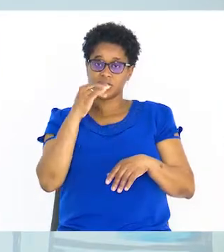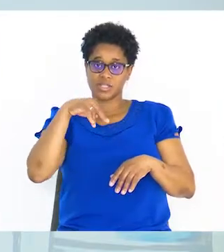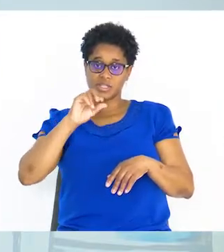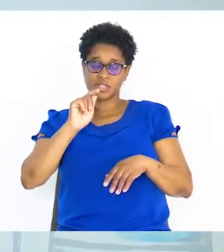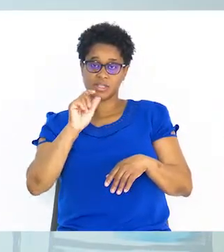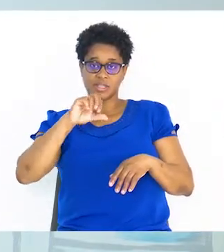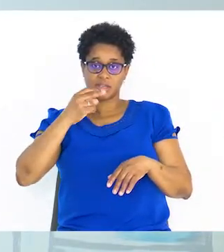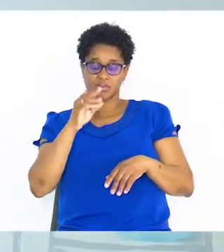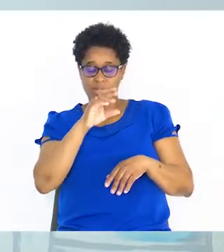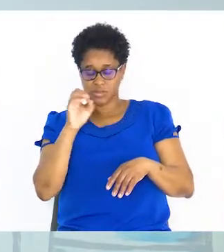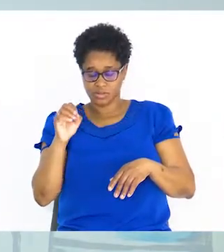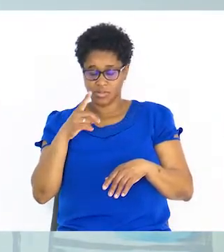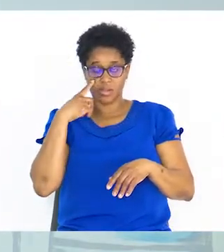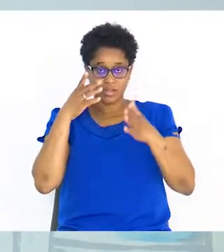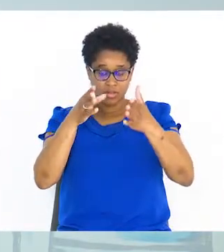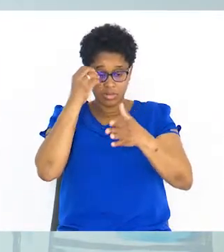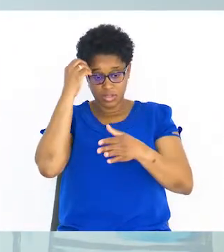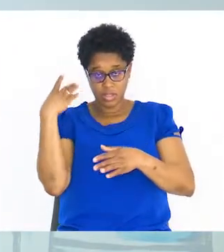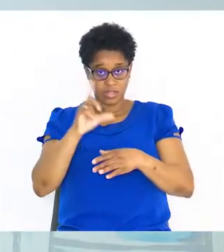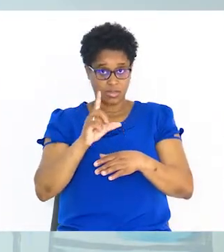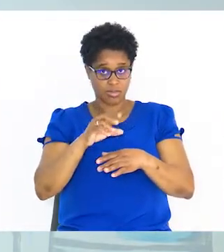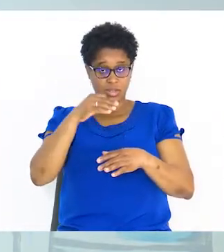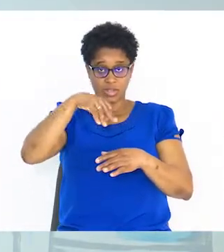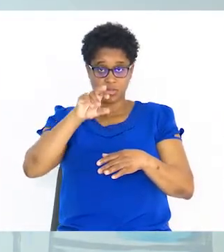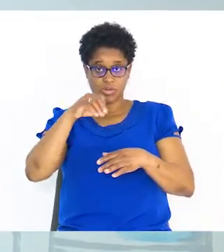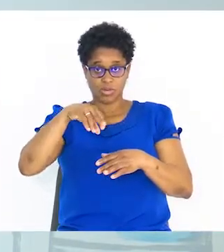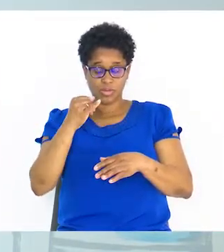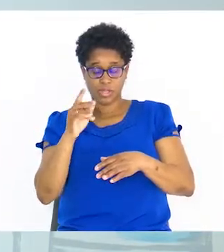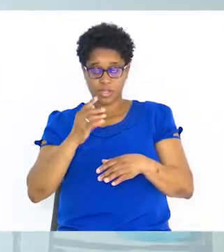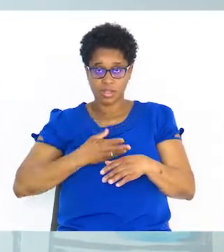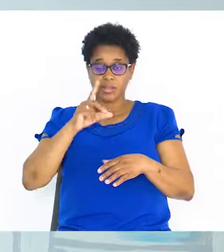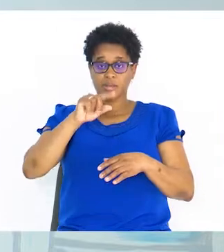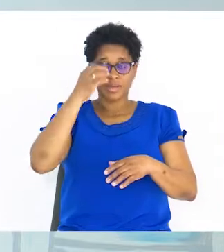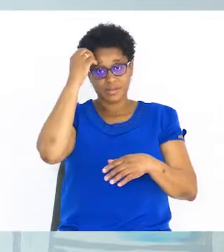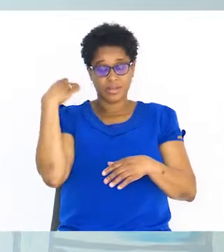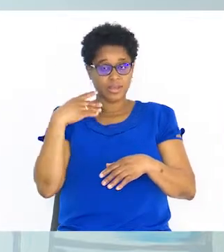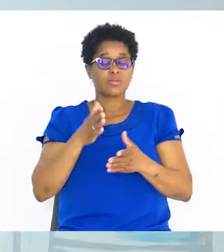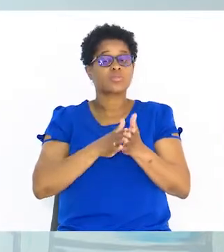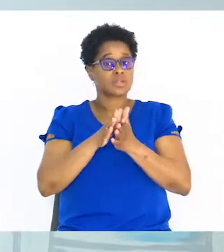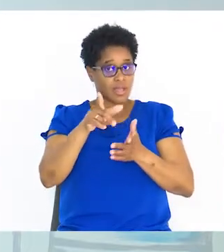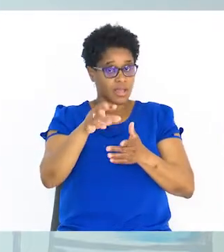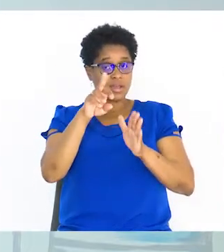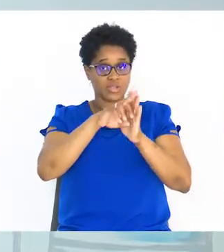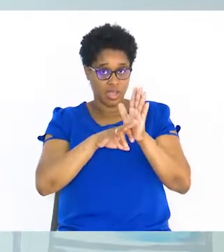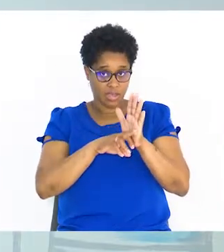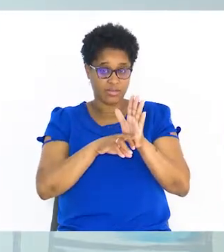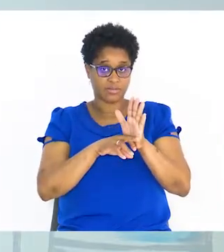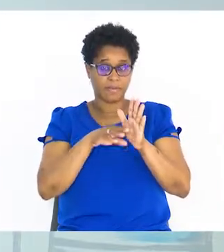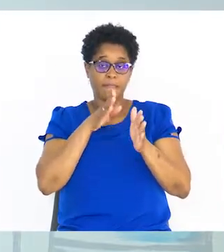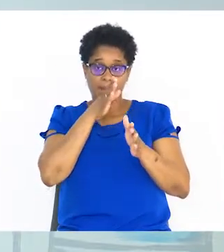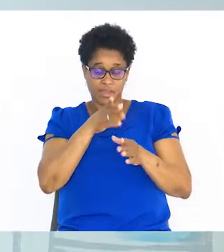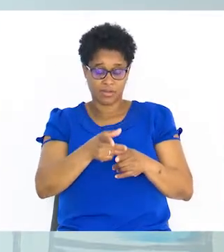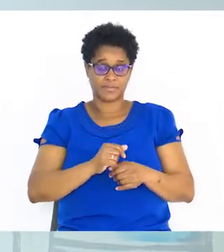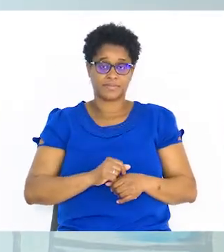inequações. Atenção! Não se esqueçam das propriedades e também não se esqueçam de utilizar as regras